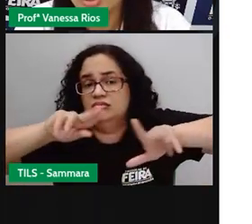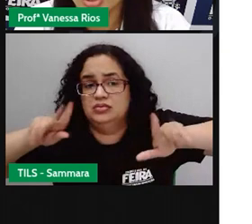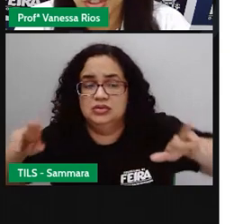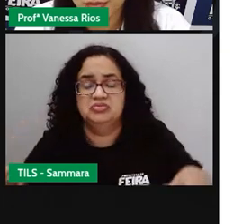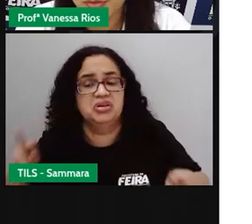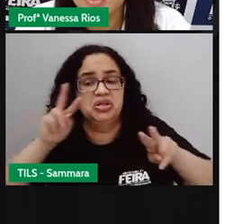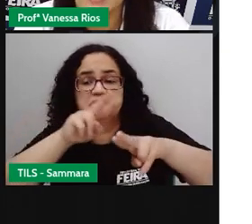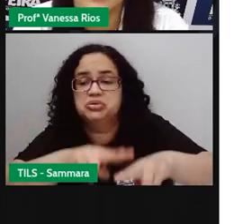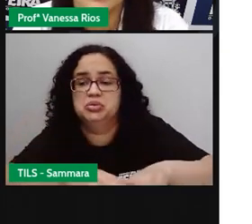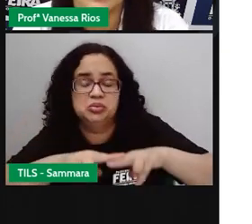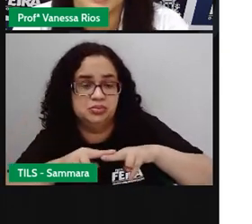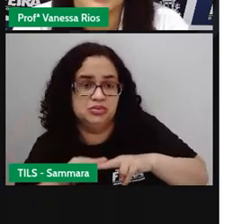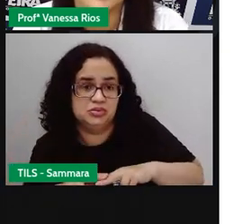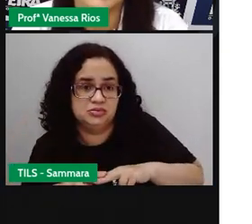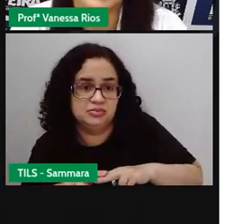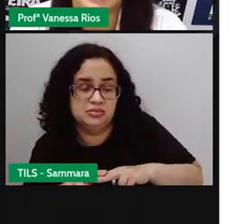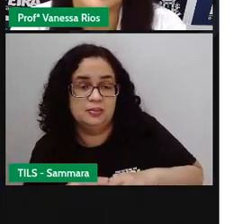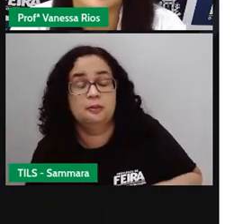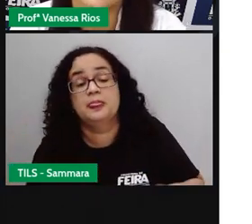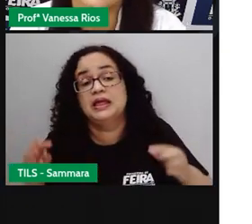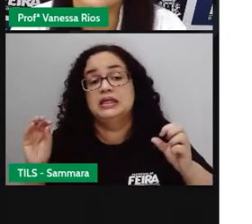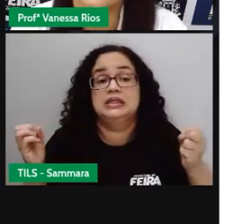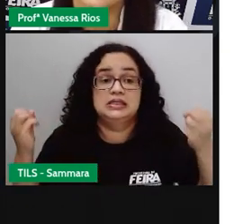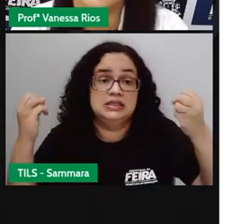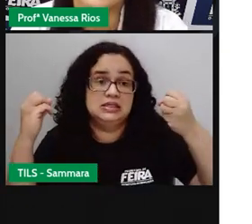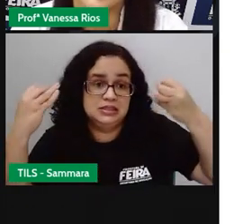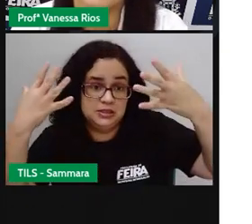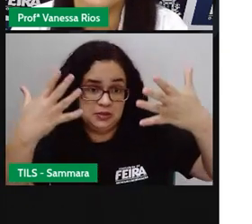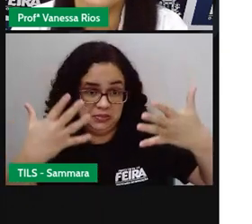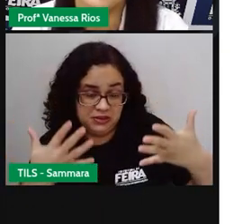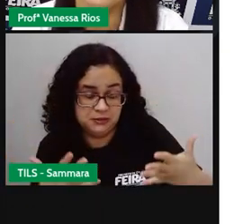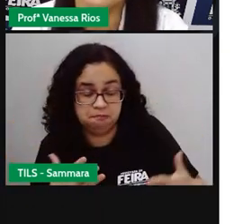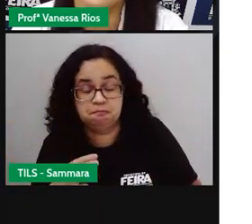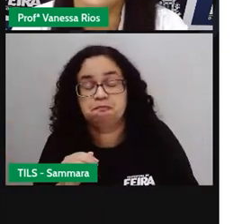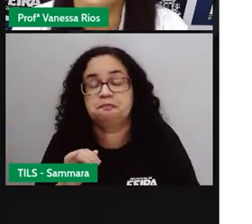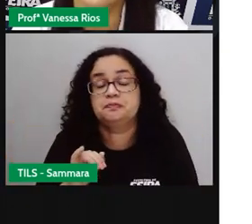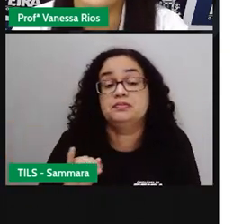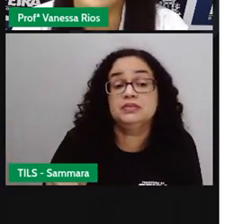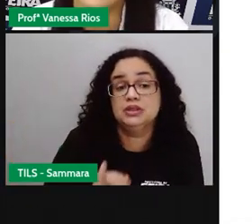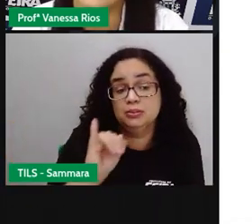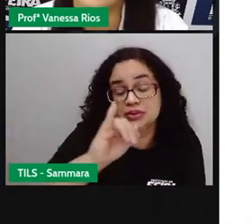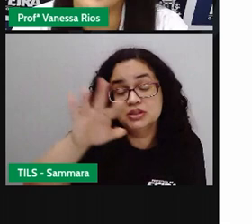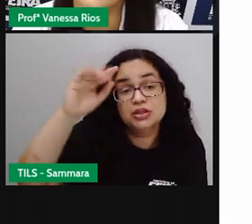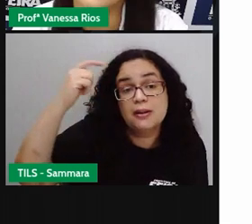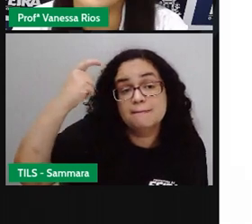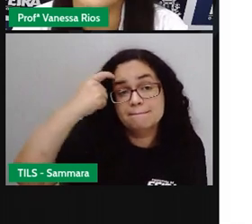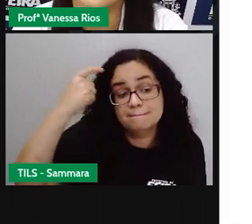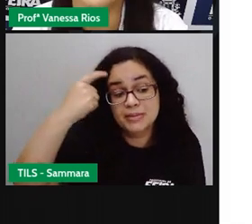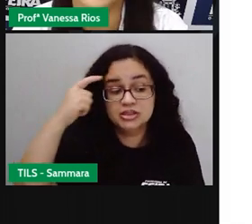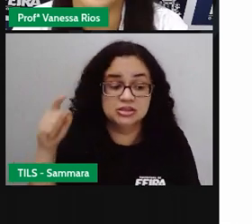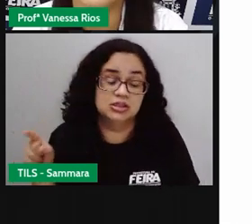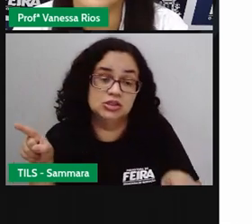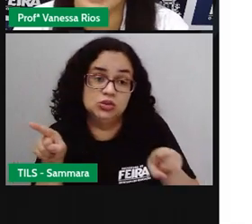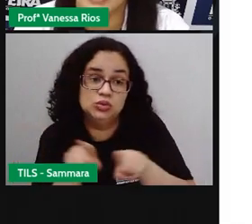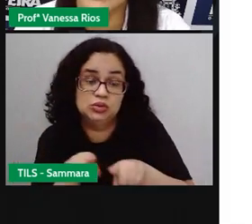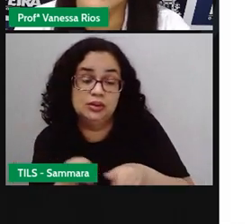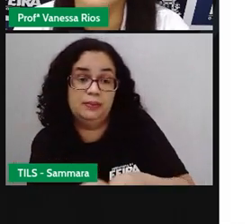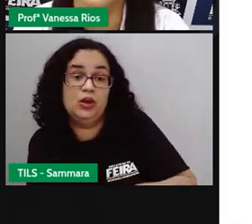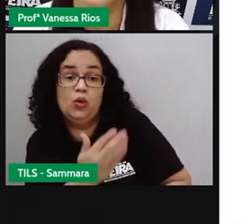de motivos, né, e explicações, mas é muito importante a gente pensar também que, assim, o